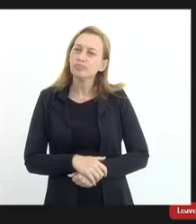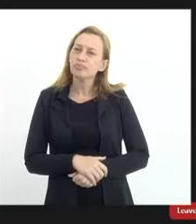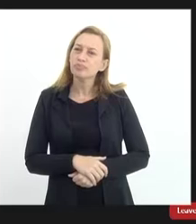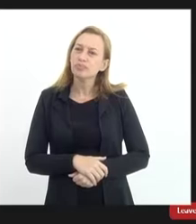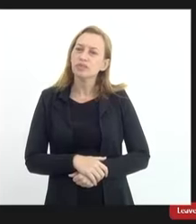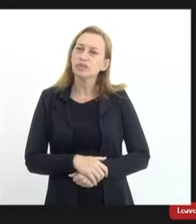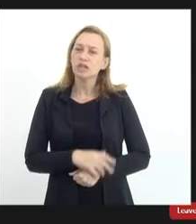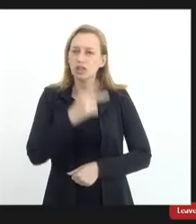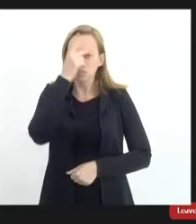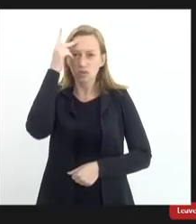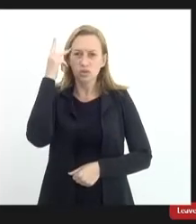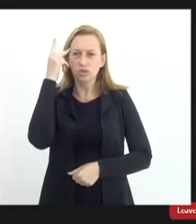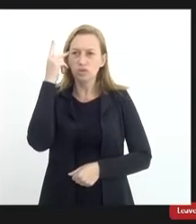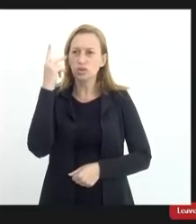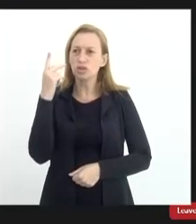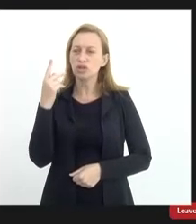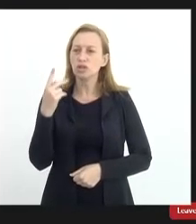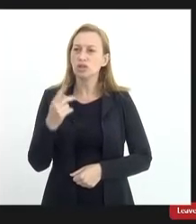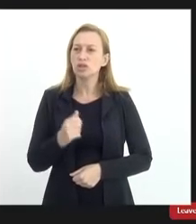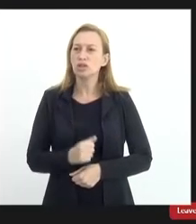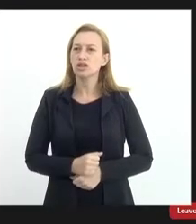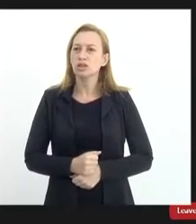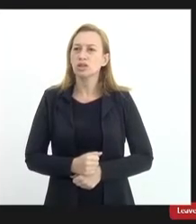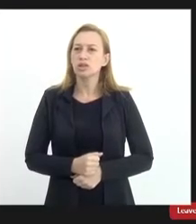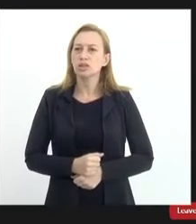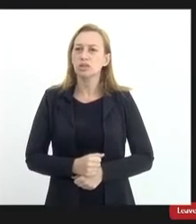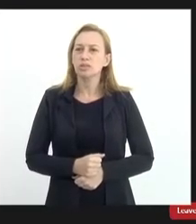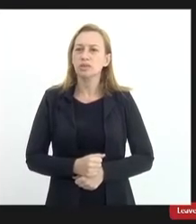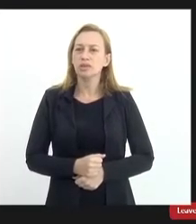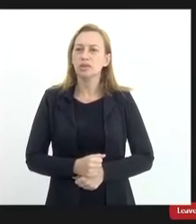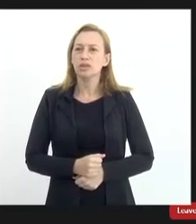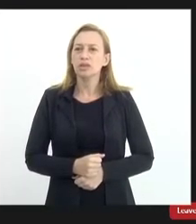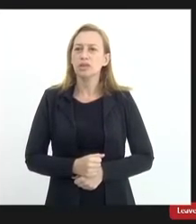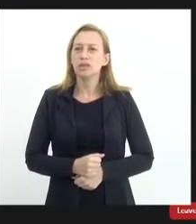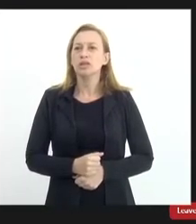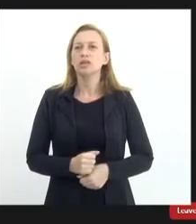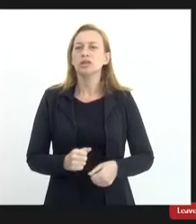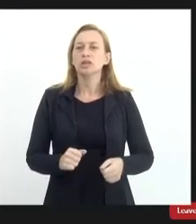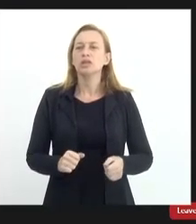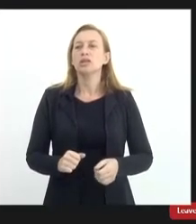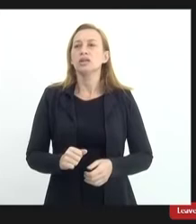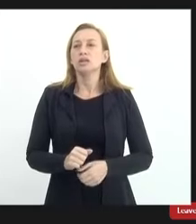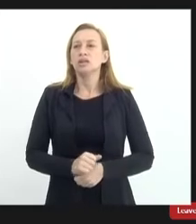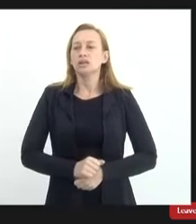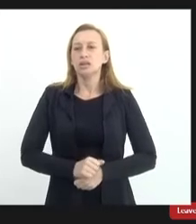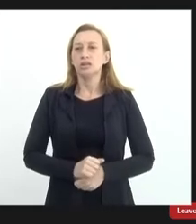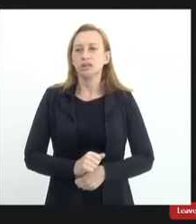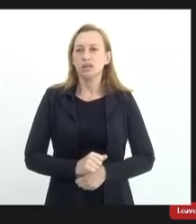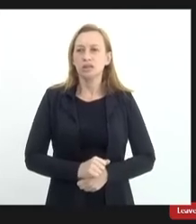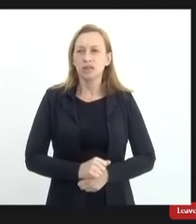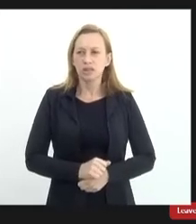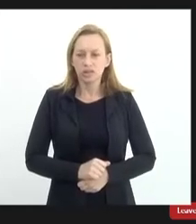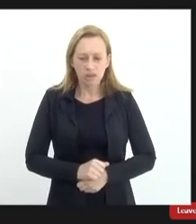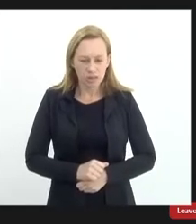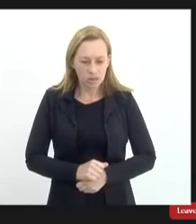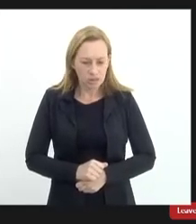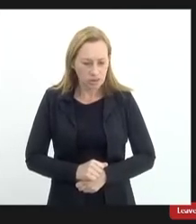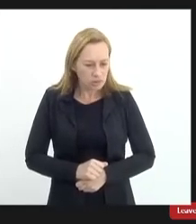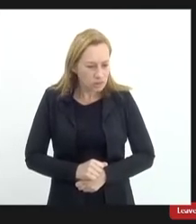oriundas da raça negra. E com a miscigenação, lógico, que a maioria